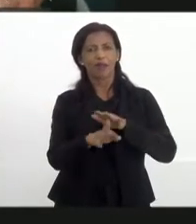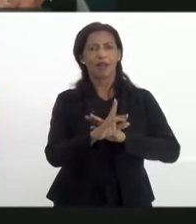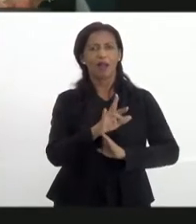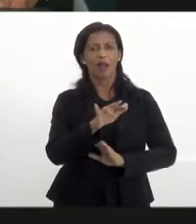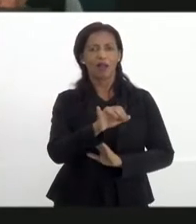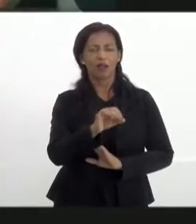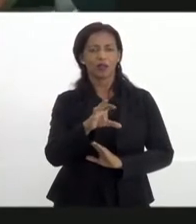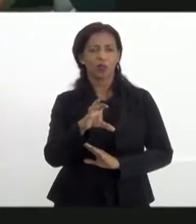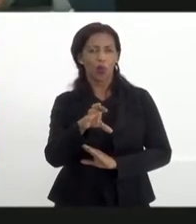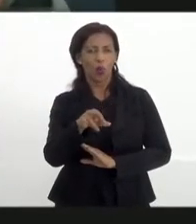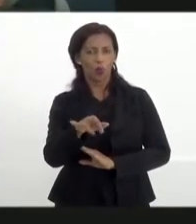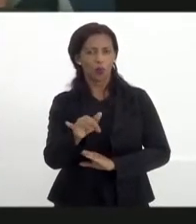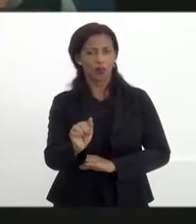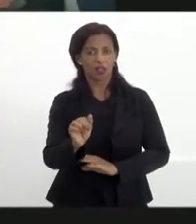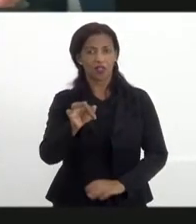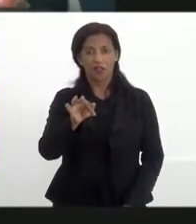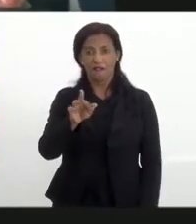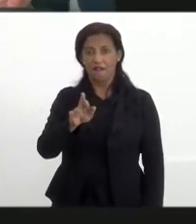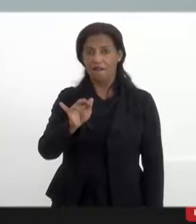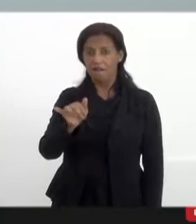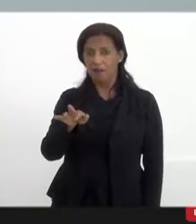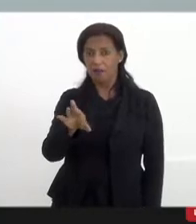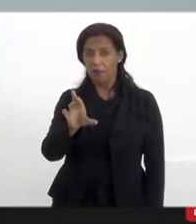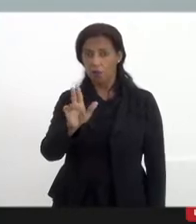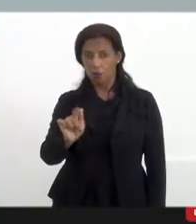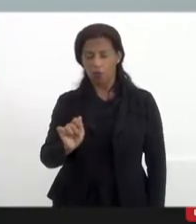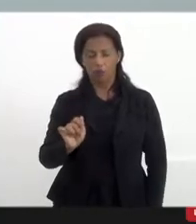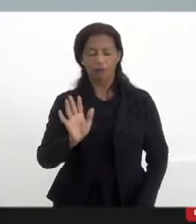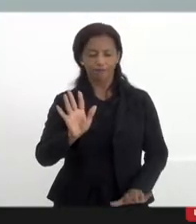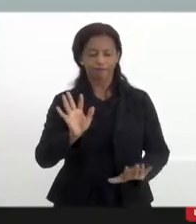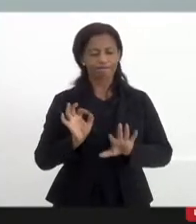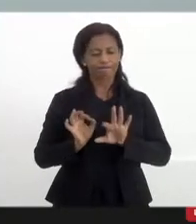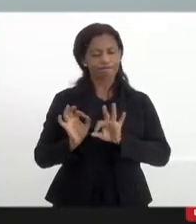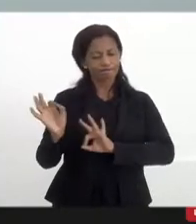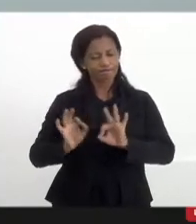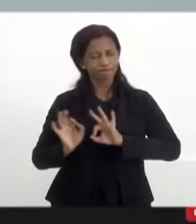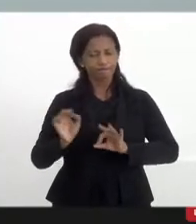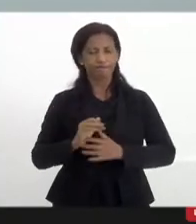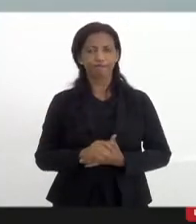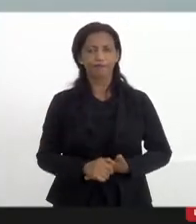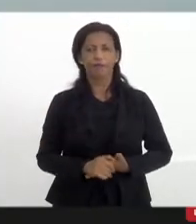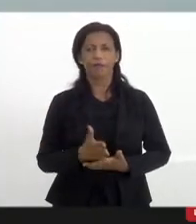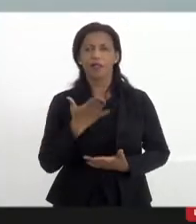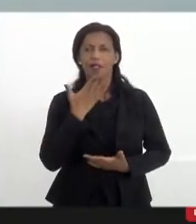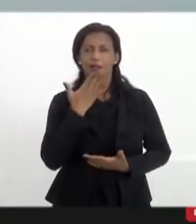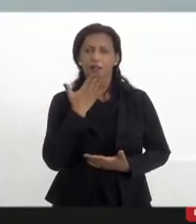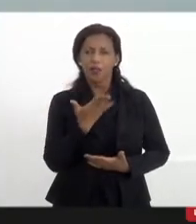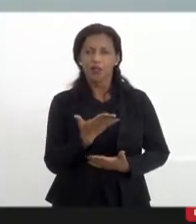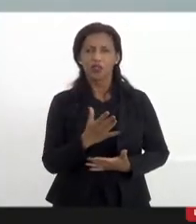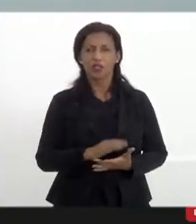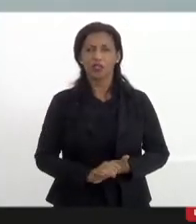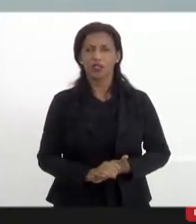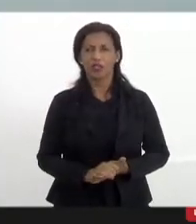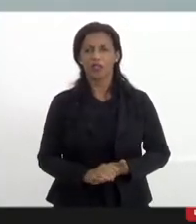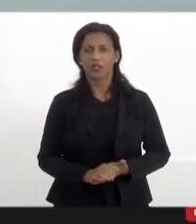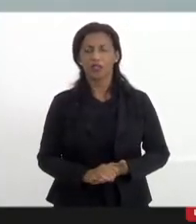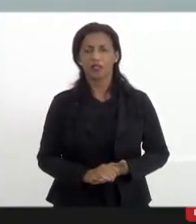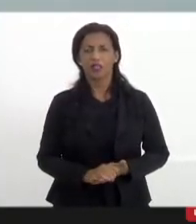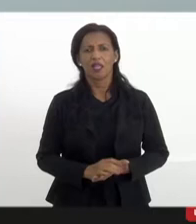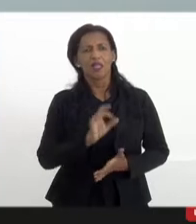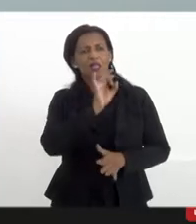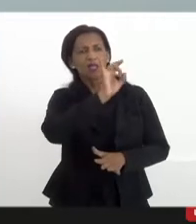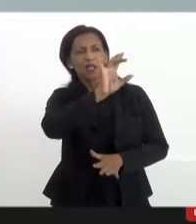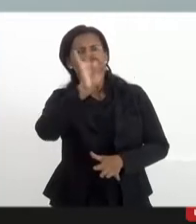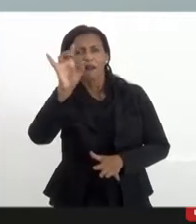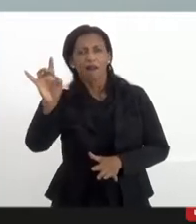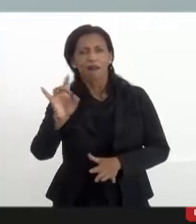Comunidade Friburgo. Para a gente se organizar, eu pediria que a gente pudesse, que as entidades e